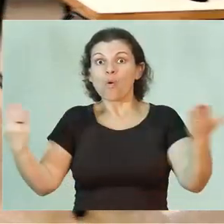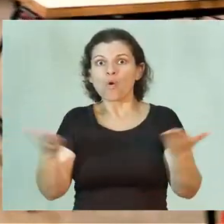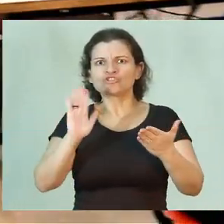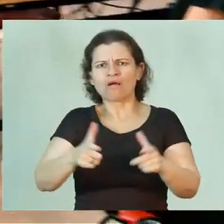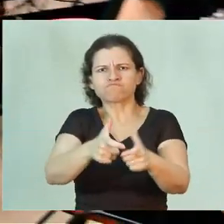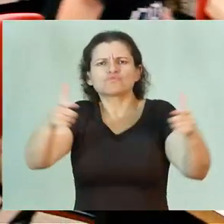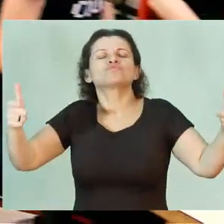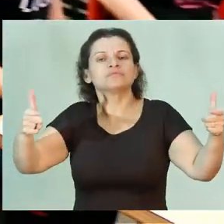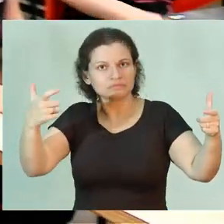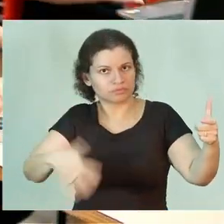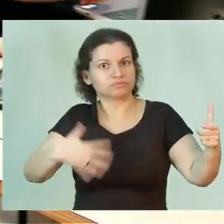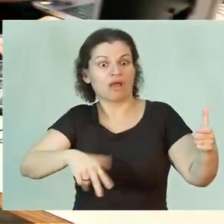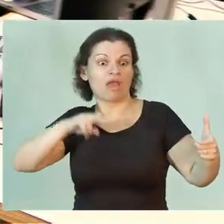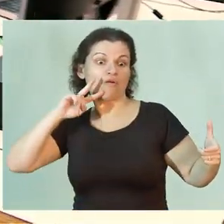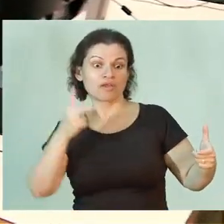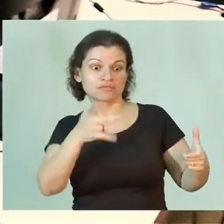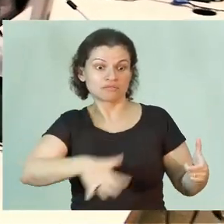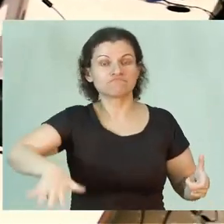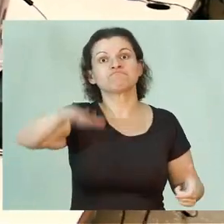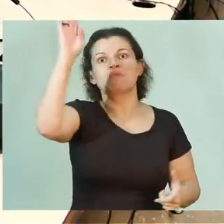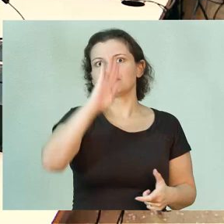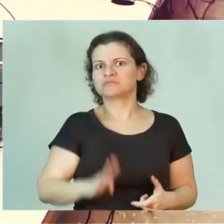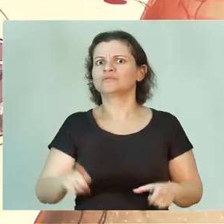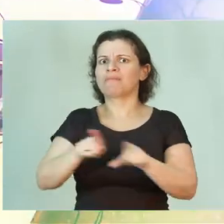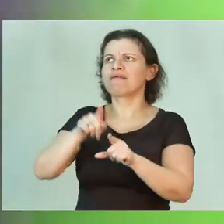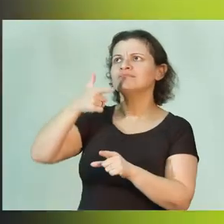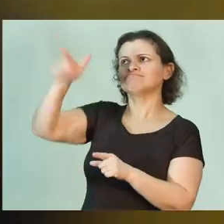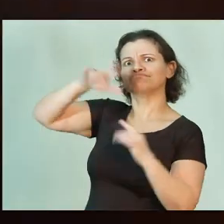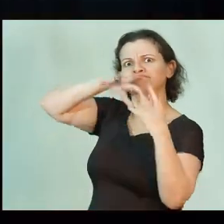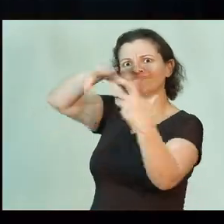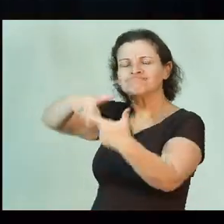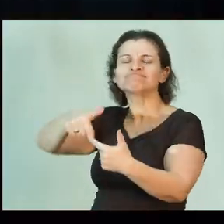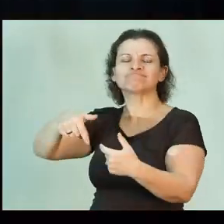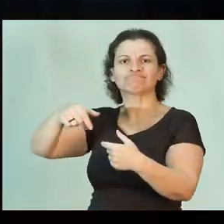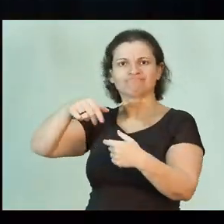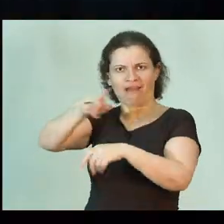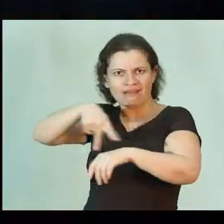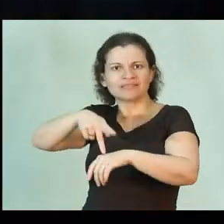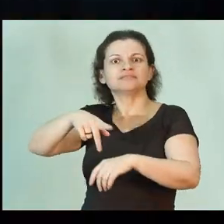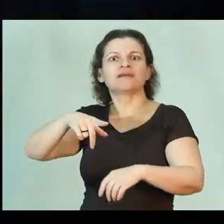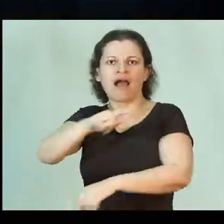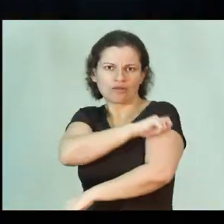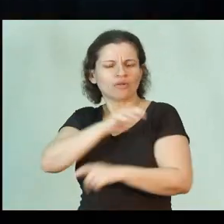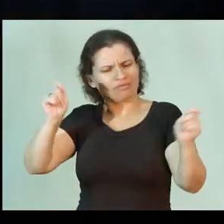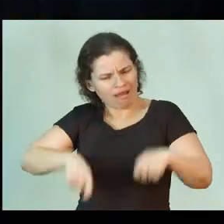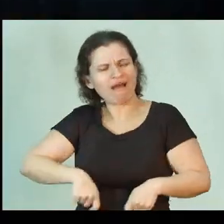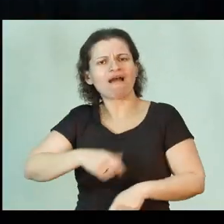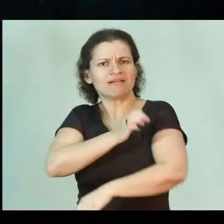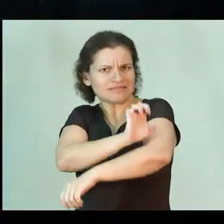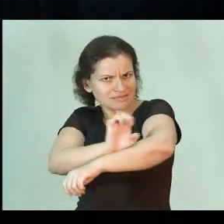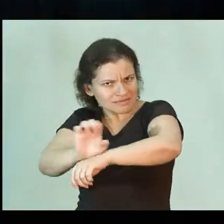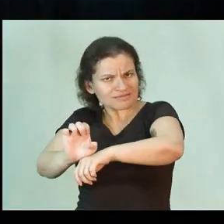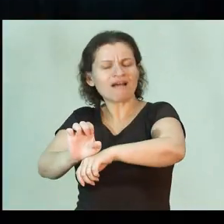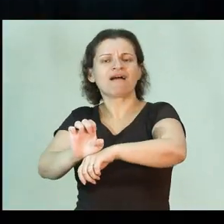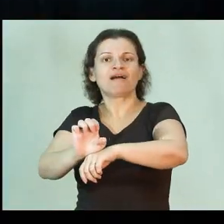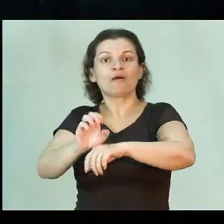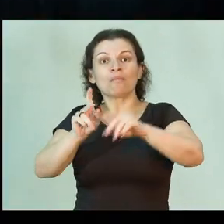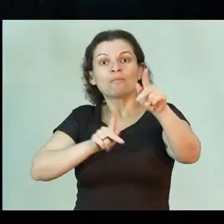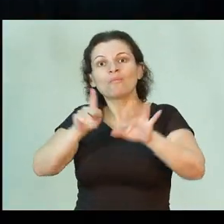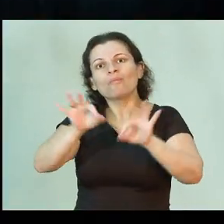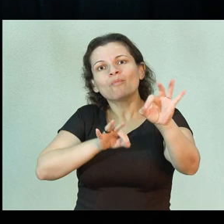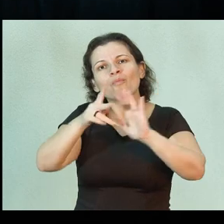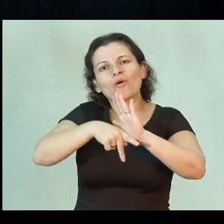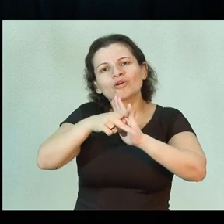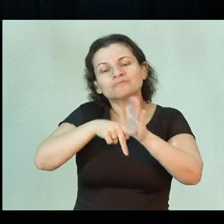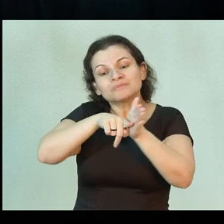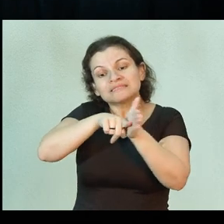grandes, reconhecidas no Brasil internacionalmente, então os alunos também têm bastante chance de fazer estágios ou projetos